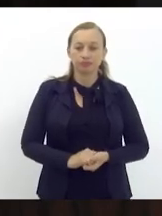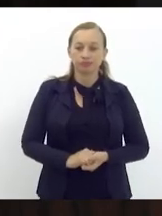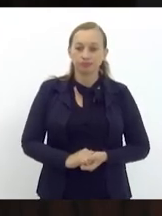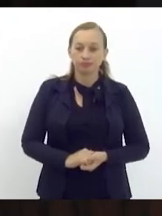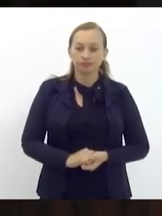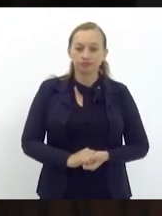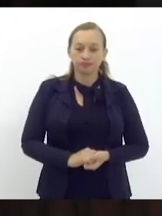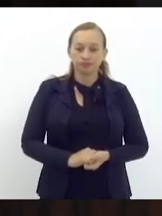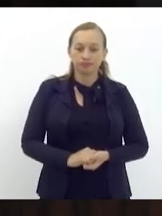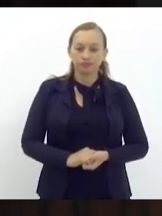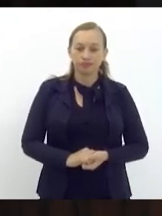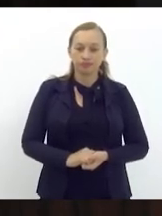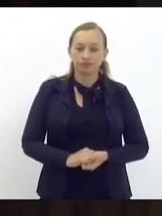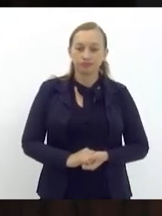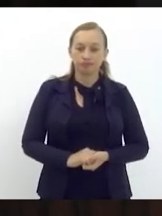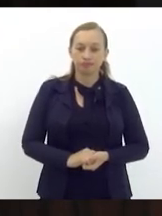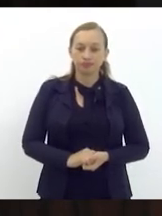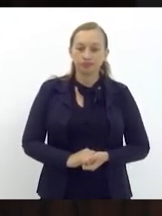técnicas.